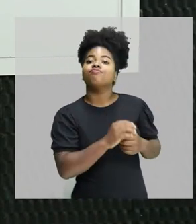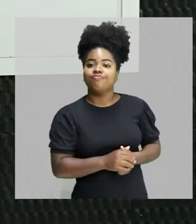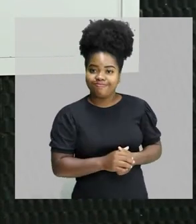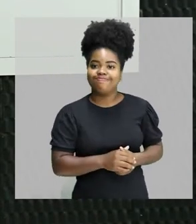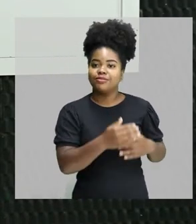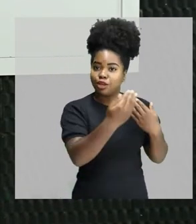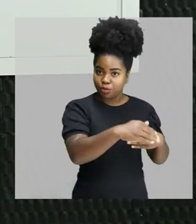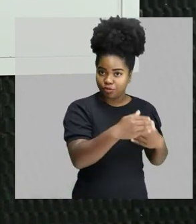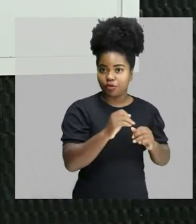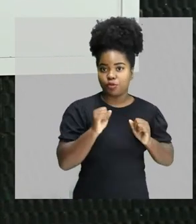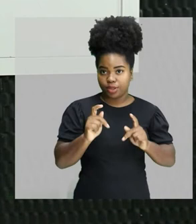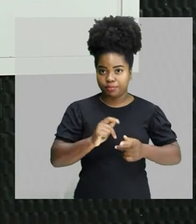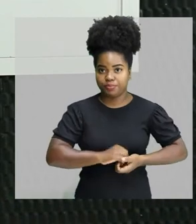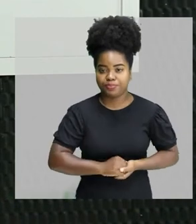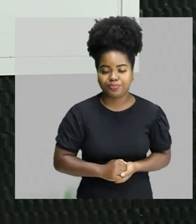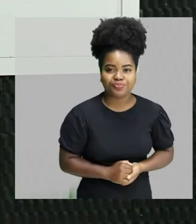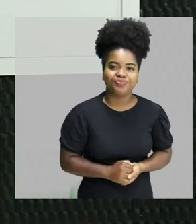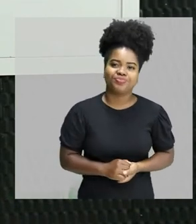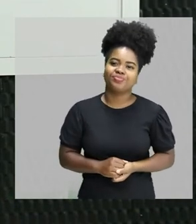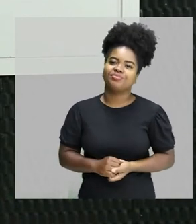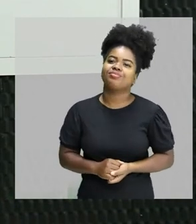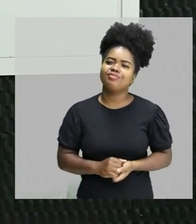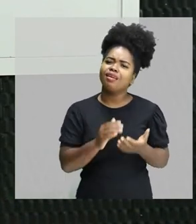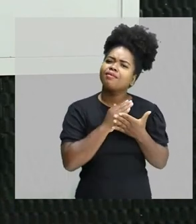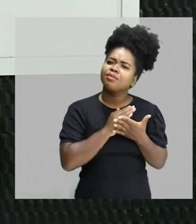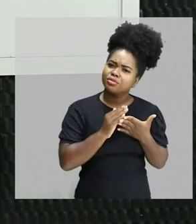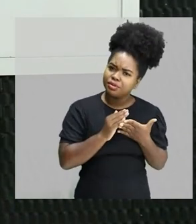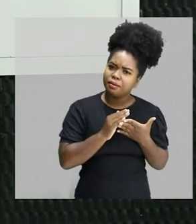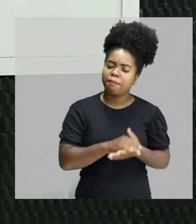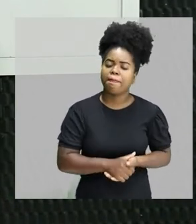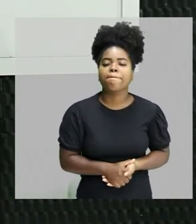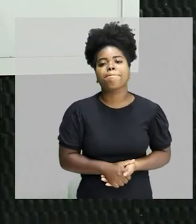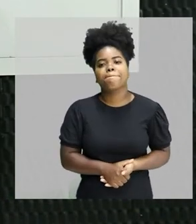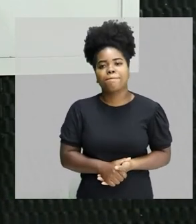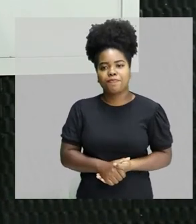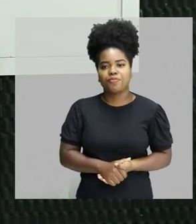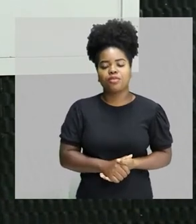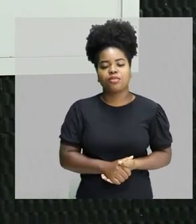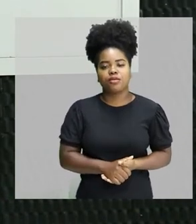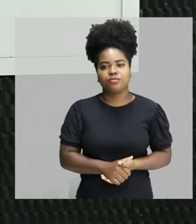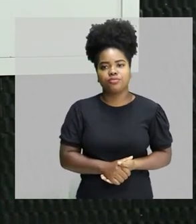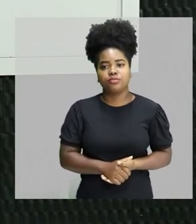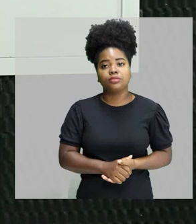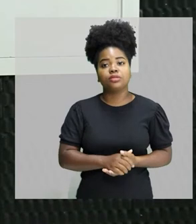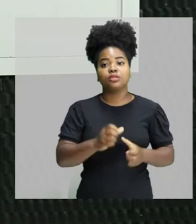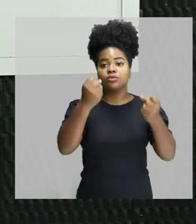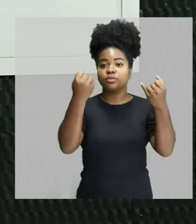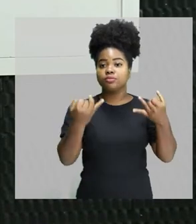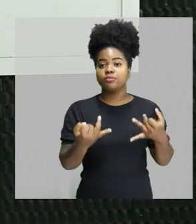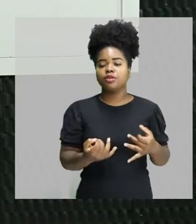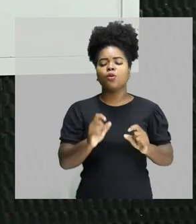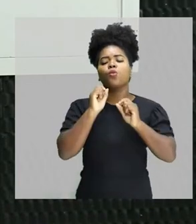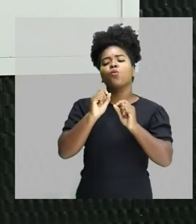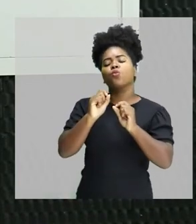da prova do Enem. Tá ok? Certinho? Então, vamos lá, né? Bom, gente, então a gente começa aqui falando sobre ondas, não é?